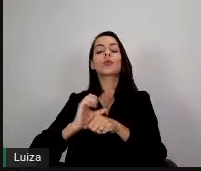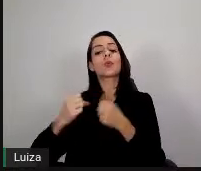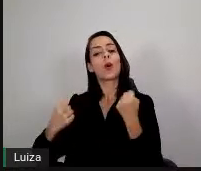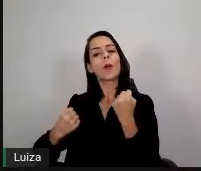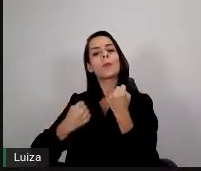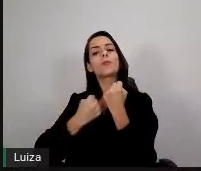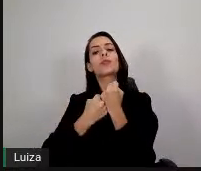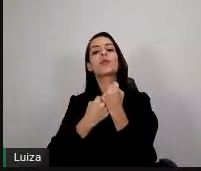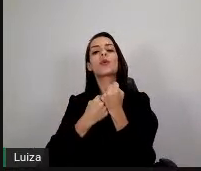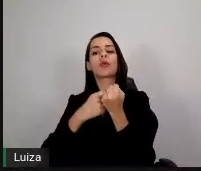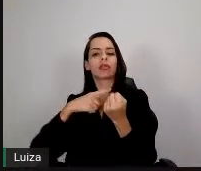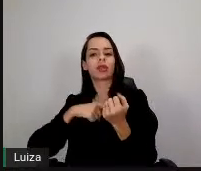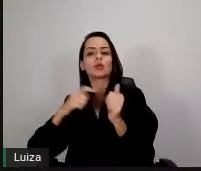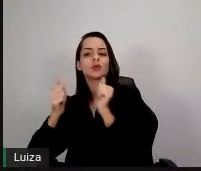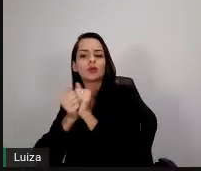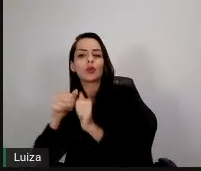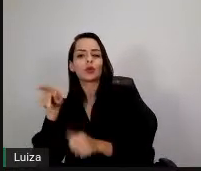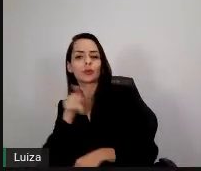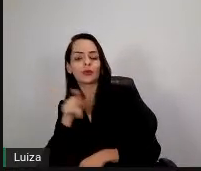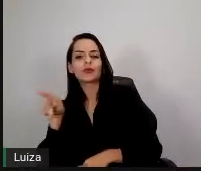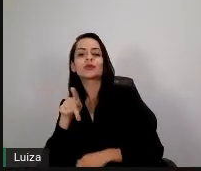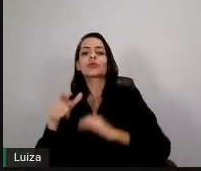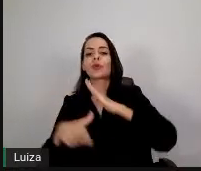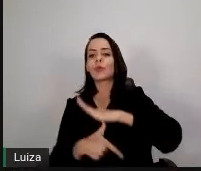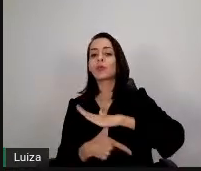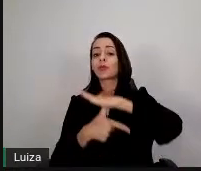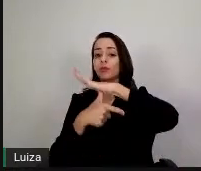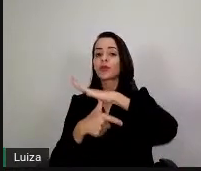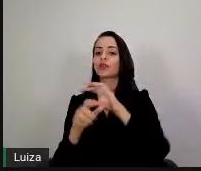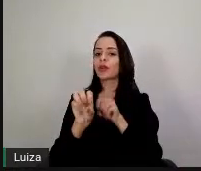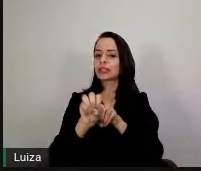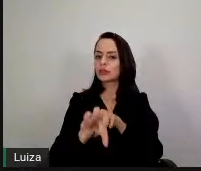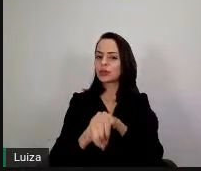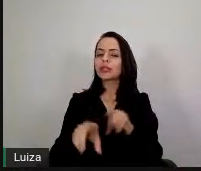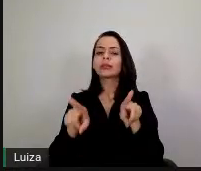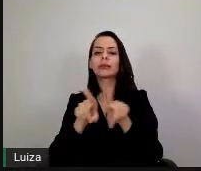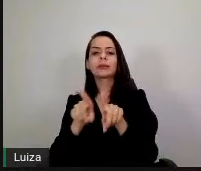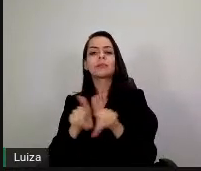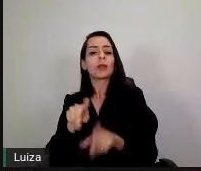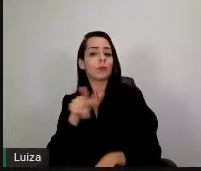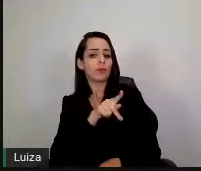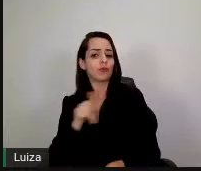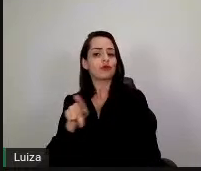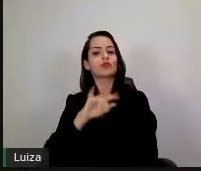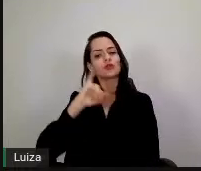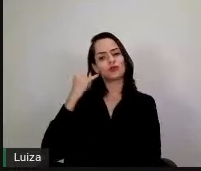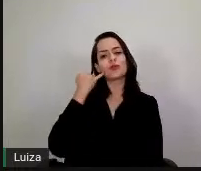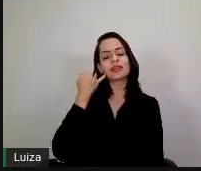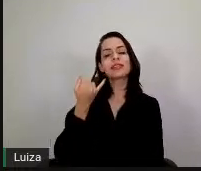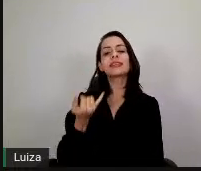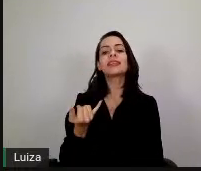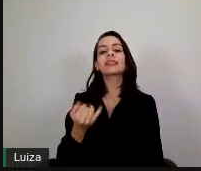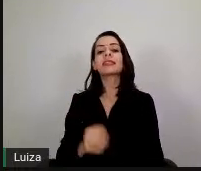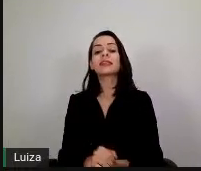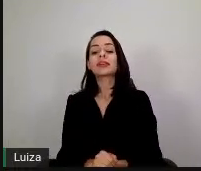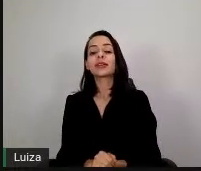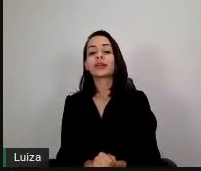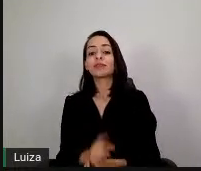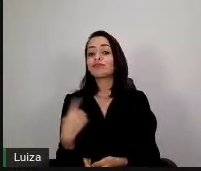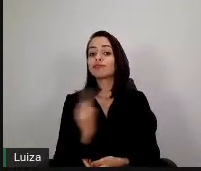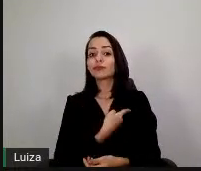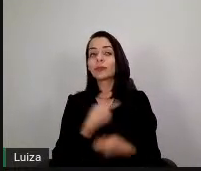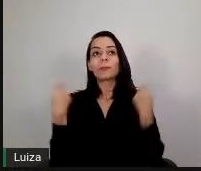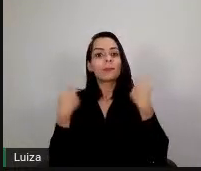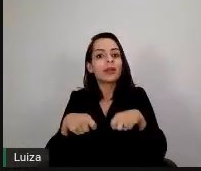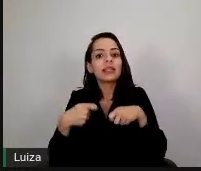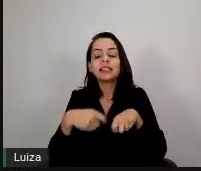parceria com a Pró-Reitoria de Ensino, com a professora Joaquina, que precisamos levar essa proposta, né?